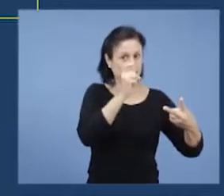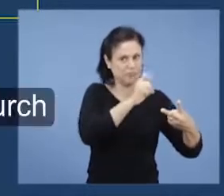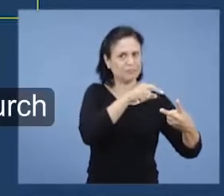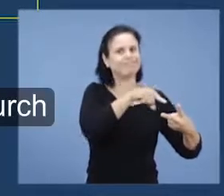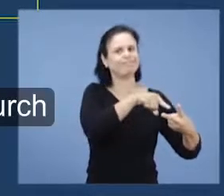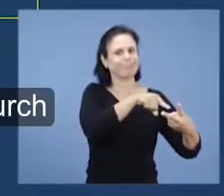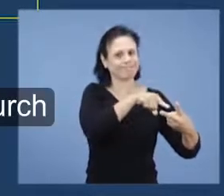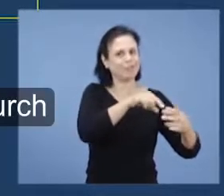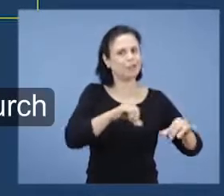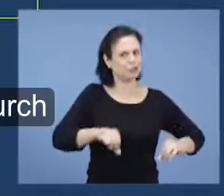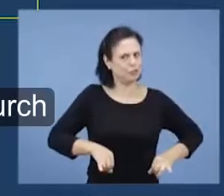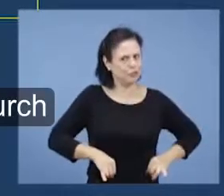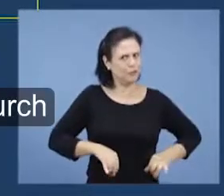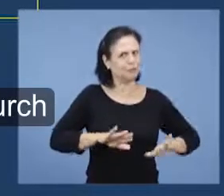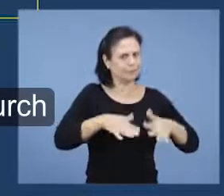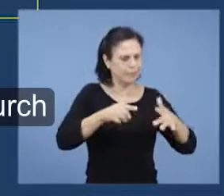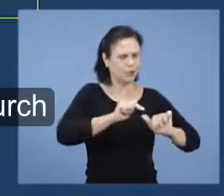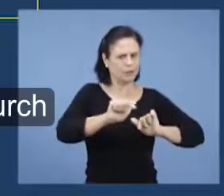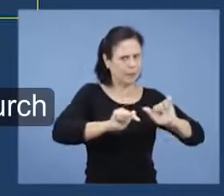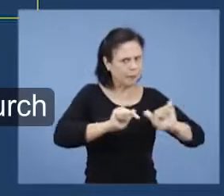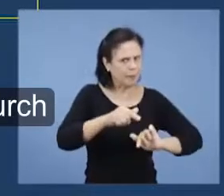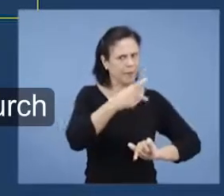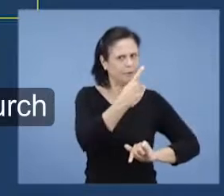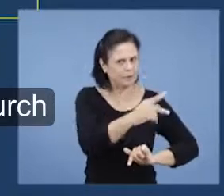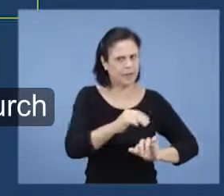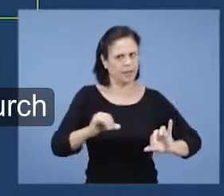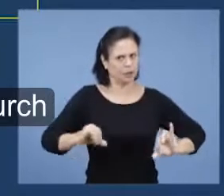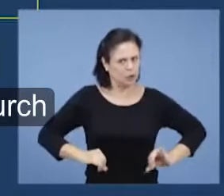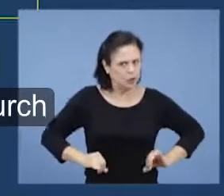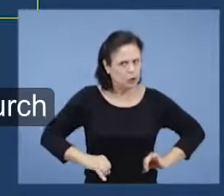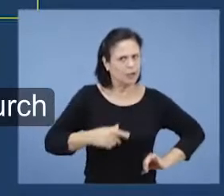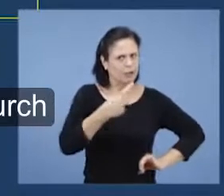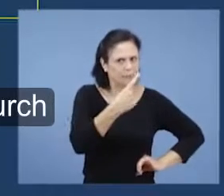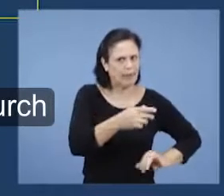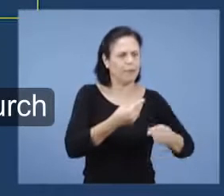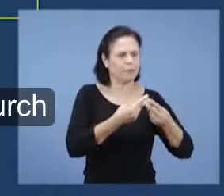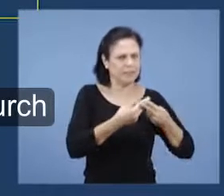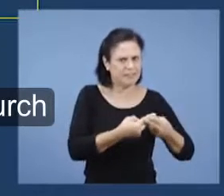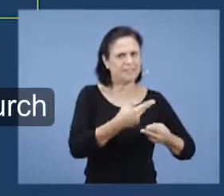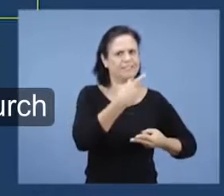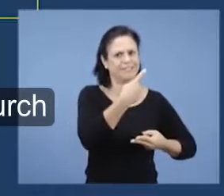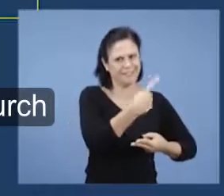a paciência, o sofrimento, era de quem? Da igreja,